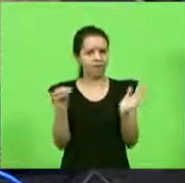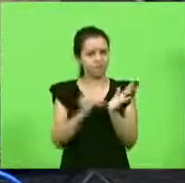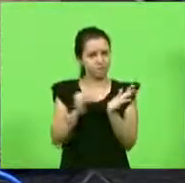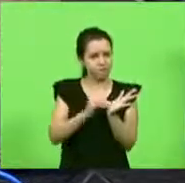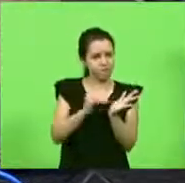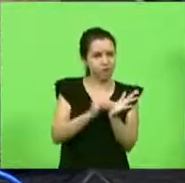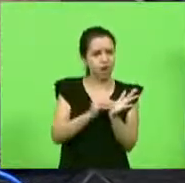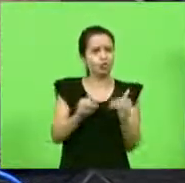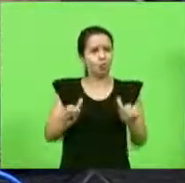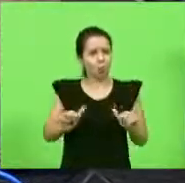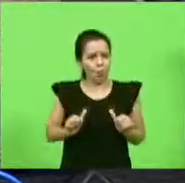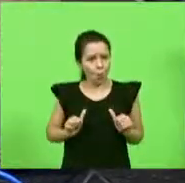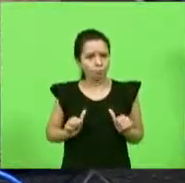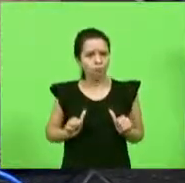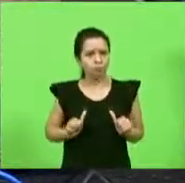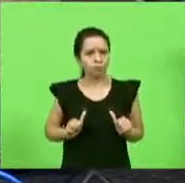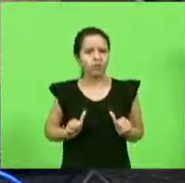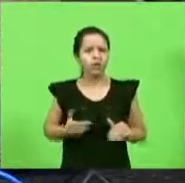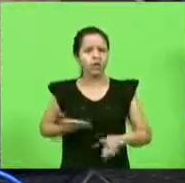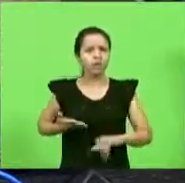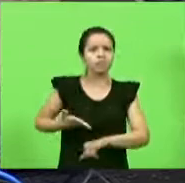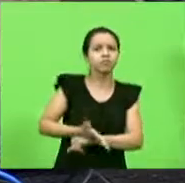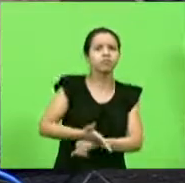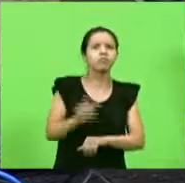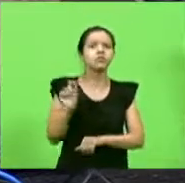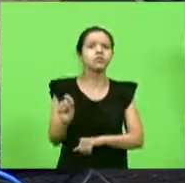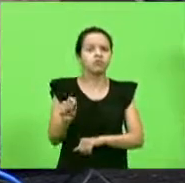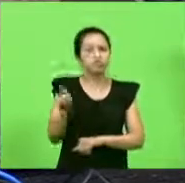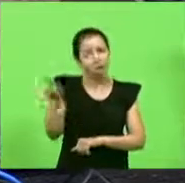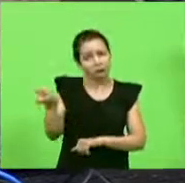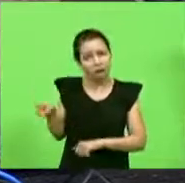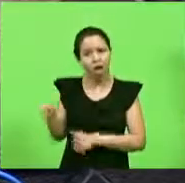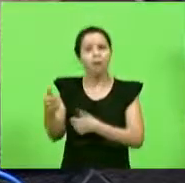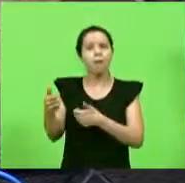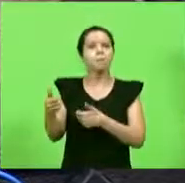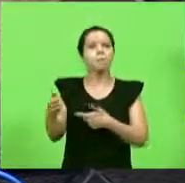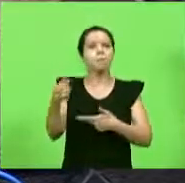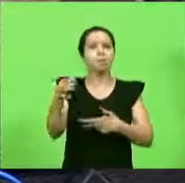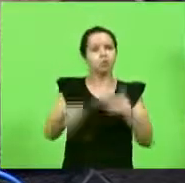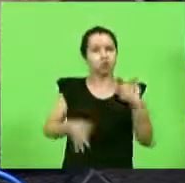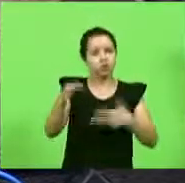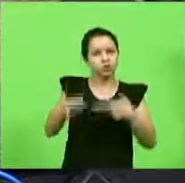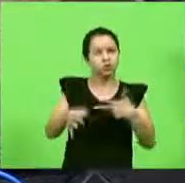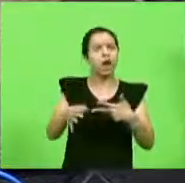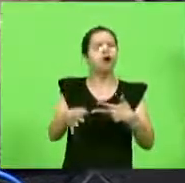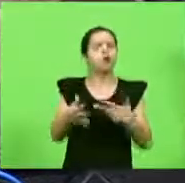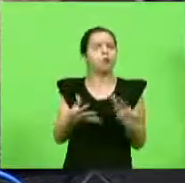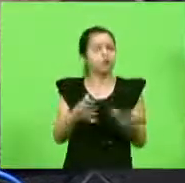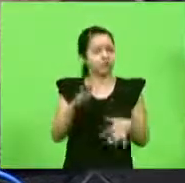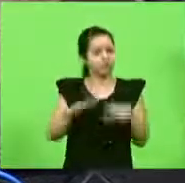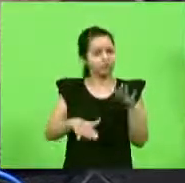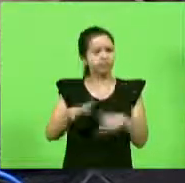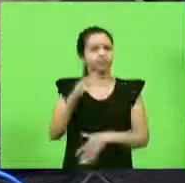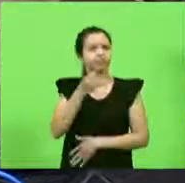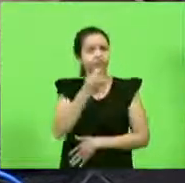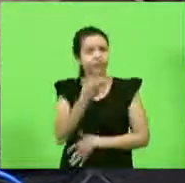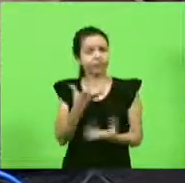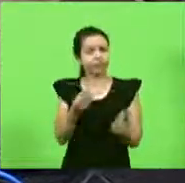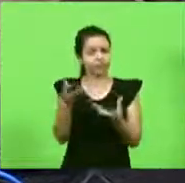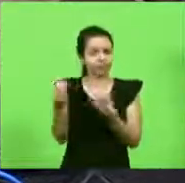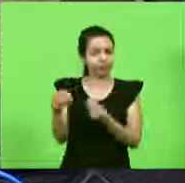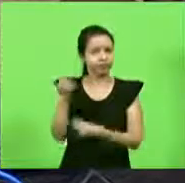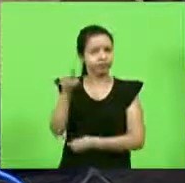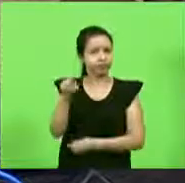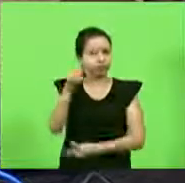legislativa, quem acaba tendo que intervir é o judiciário. E o judiciário, infelizmente, muitas das vezes, ele acaba